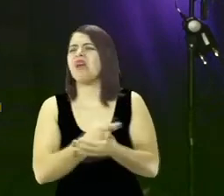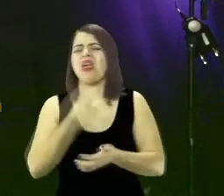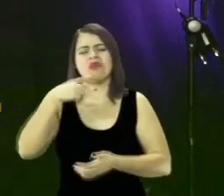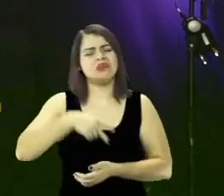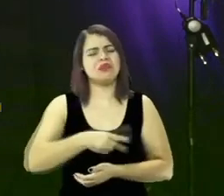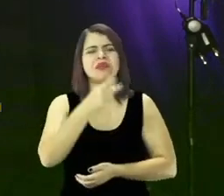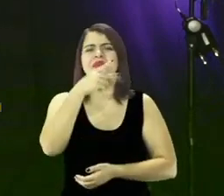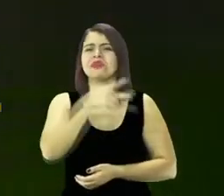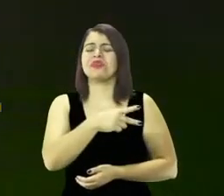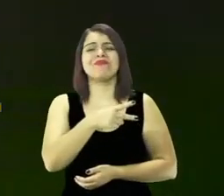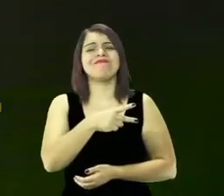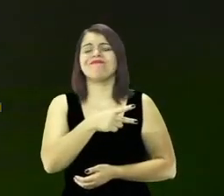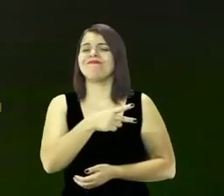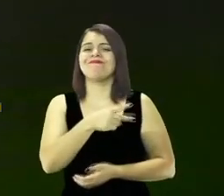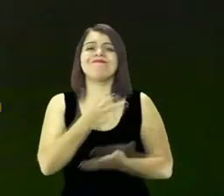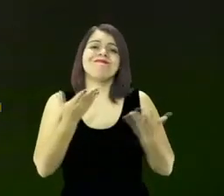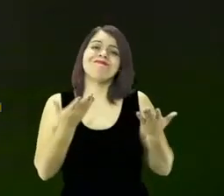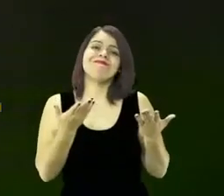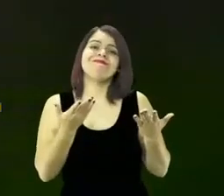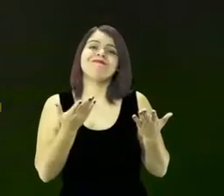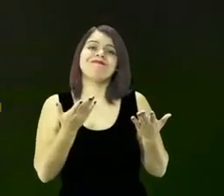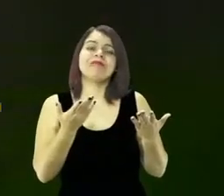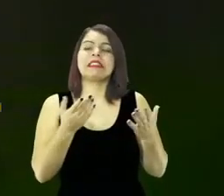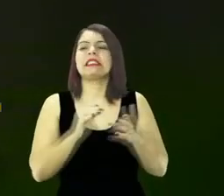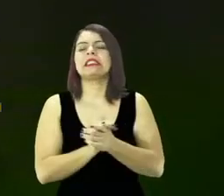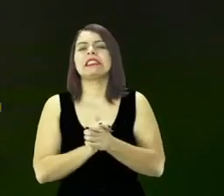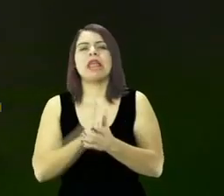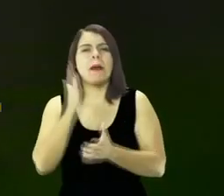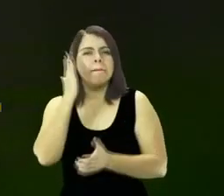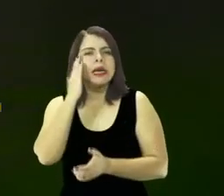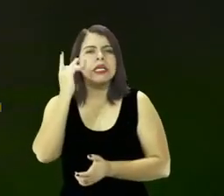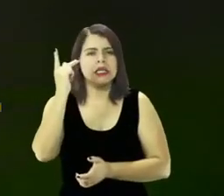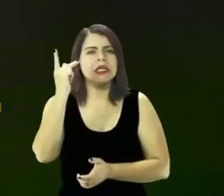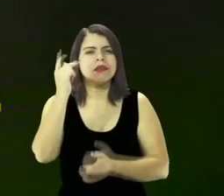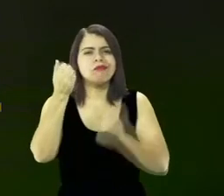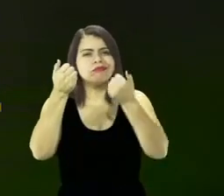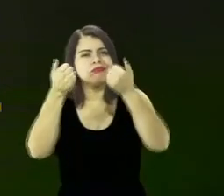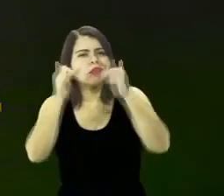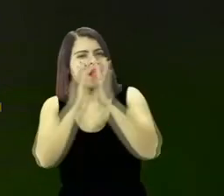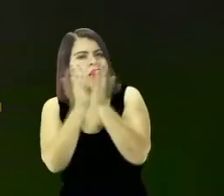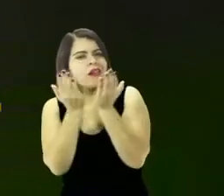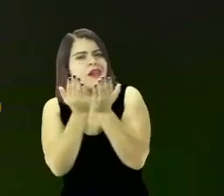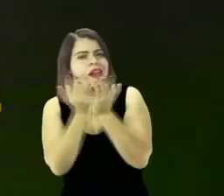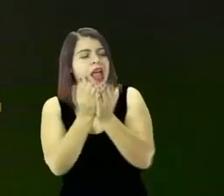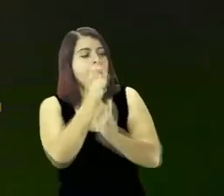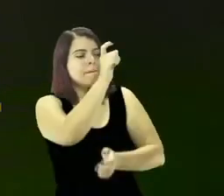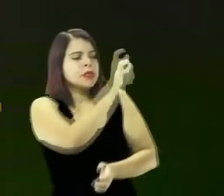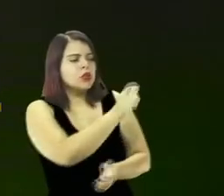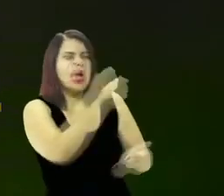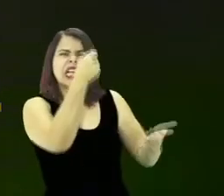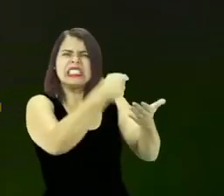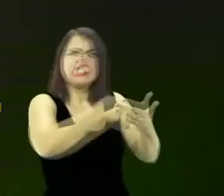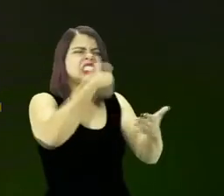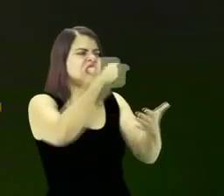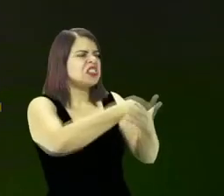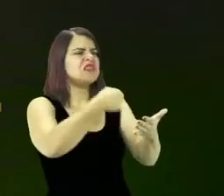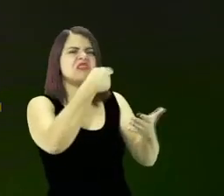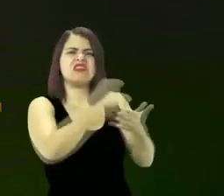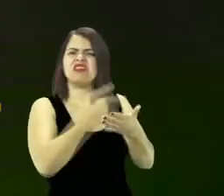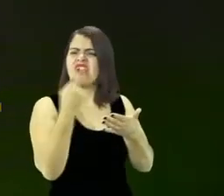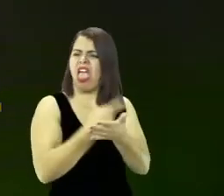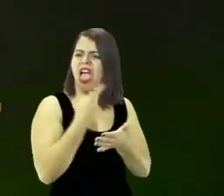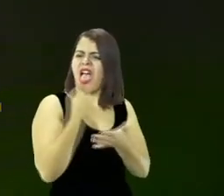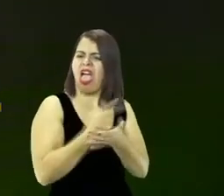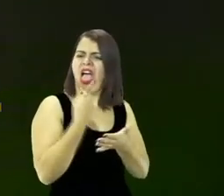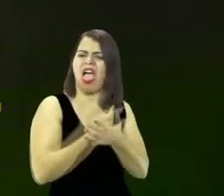irremediávelmente vou ler pela terceira vez por amor a você quem insiste no erro depois de muita repreensão será